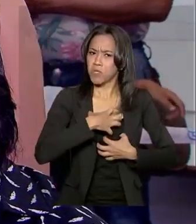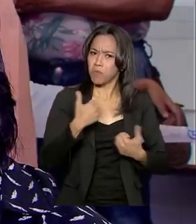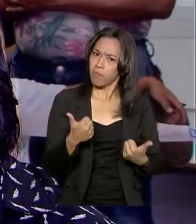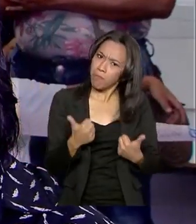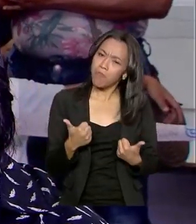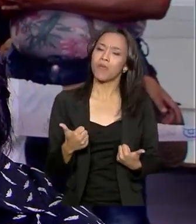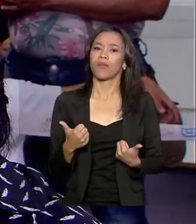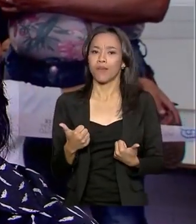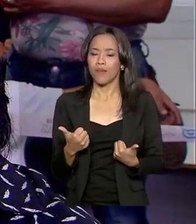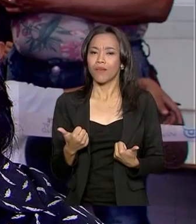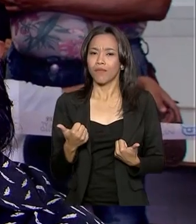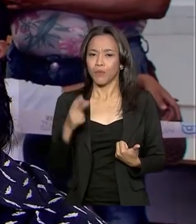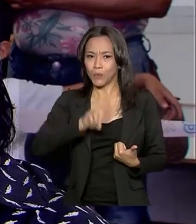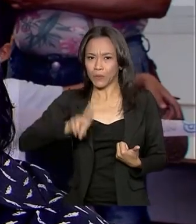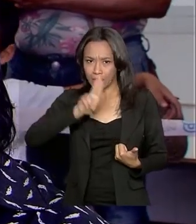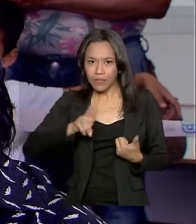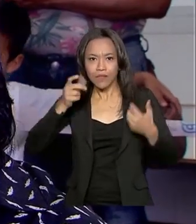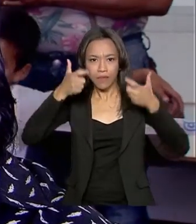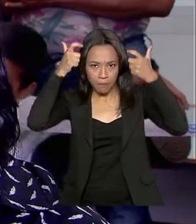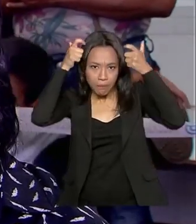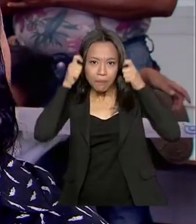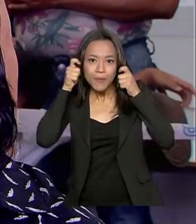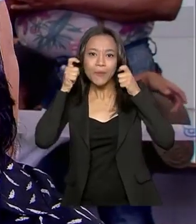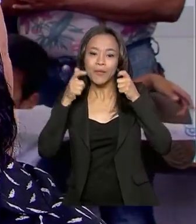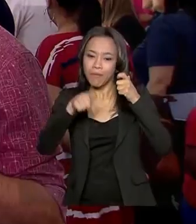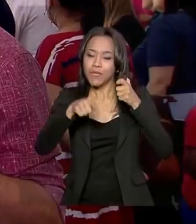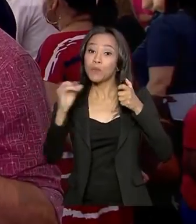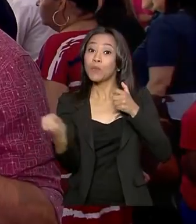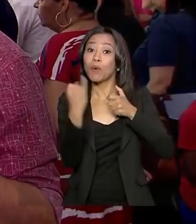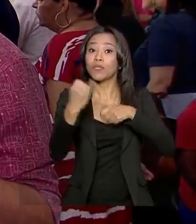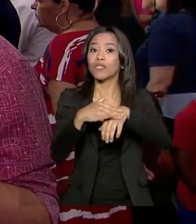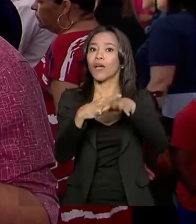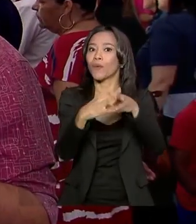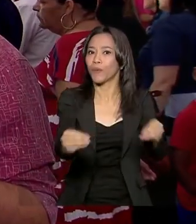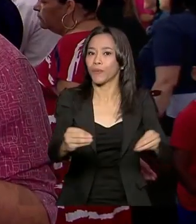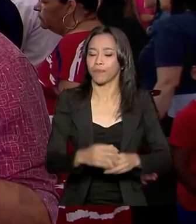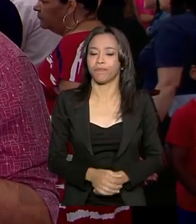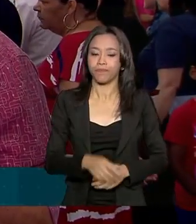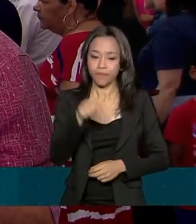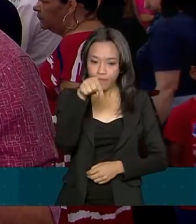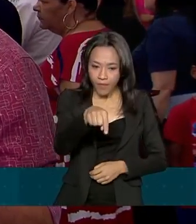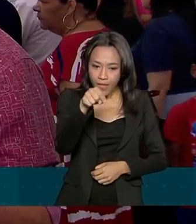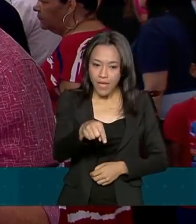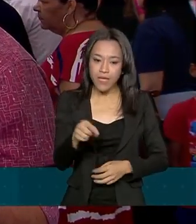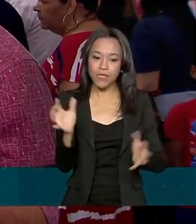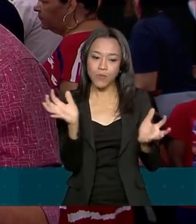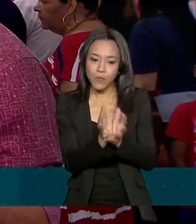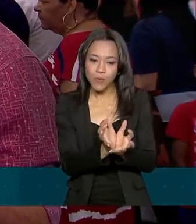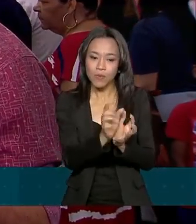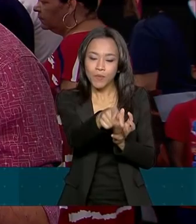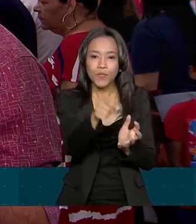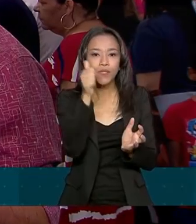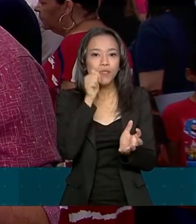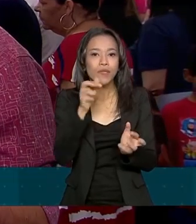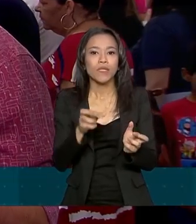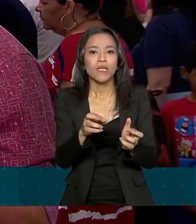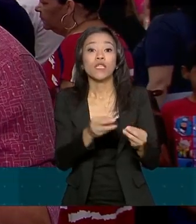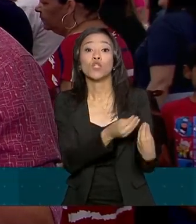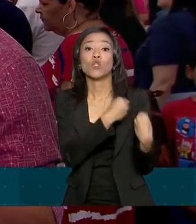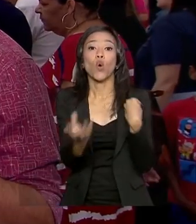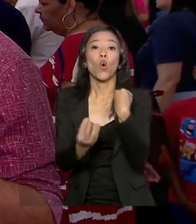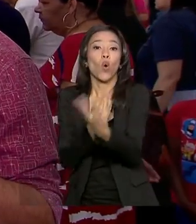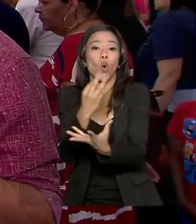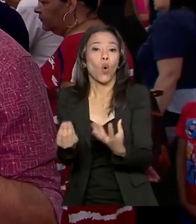elevou, né? Mas o importante mesmo é a cura. A Rede Feminina de Combate ao Câncer doou dezenas de perucas